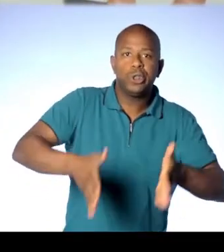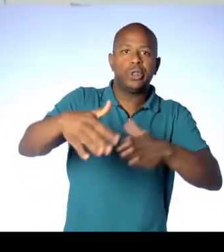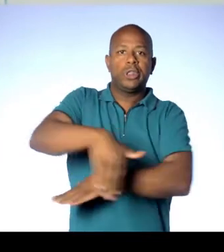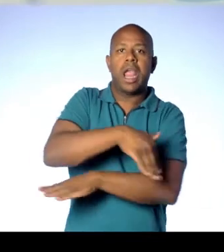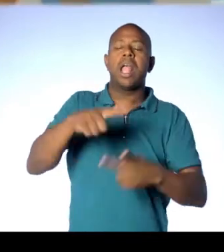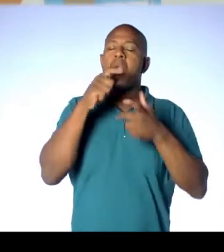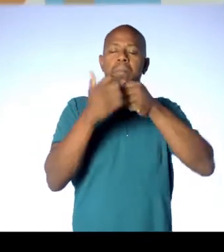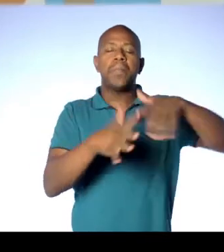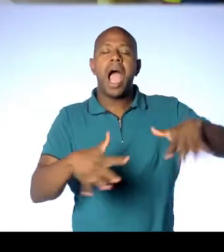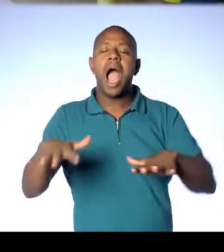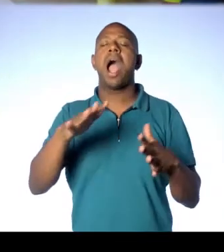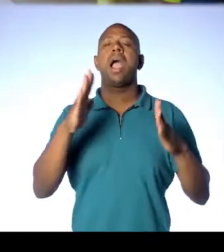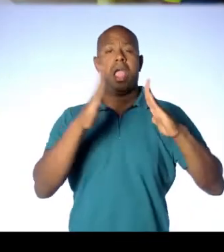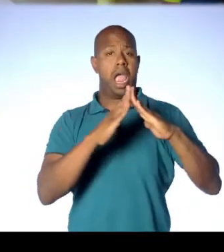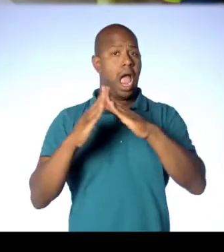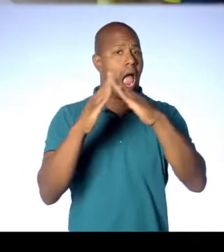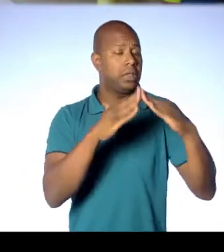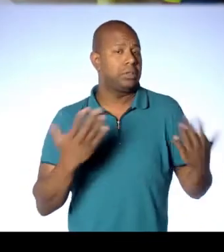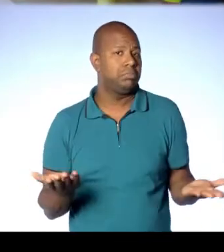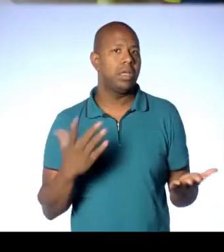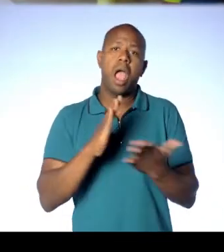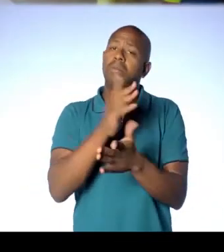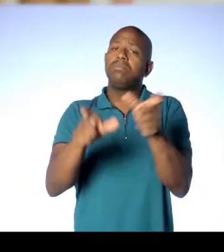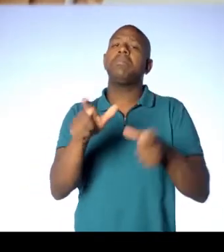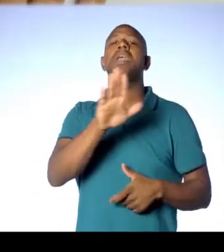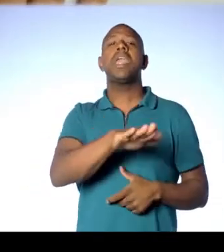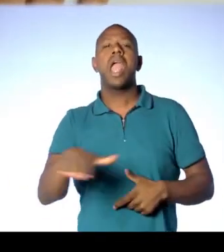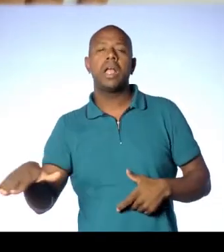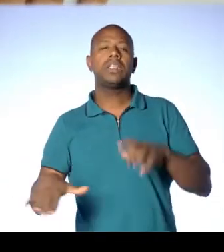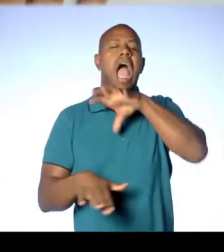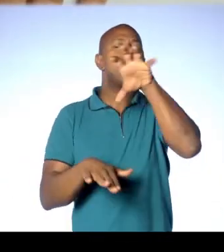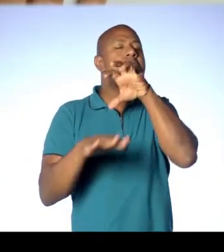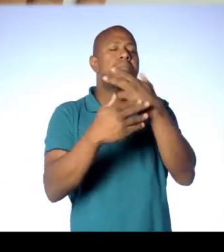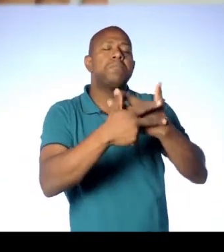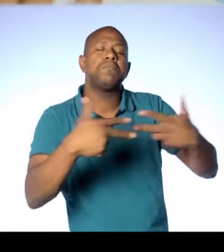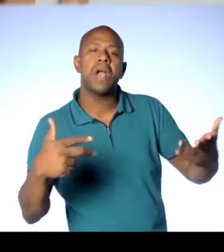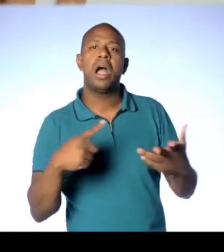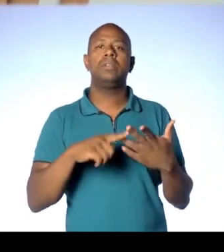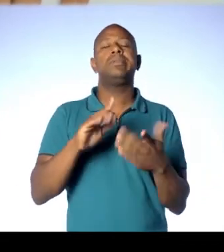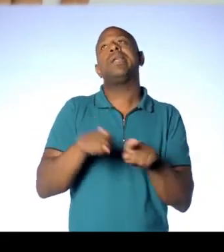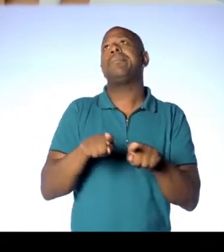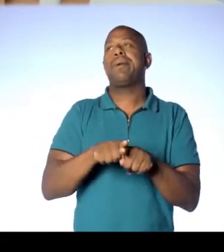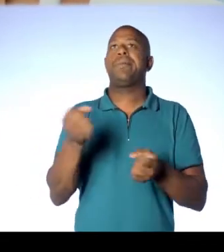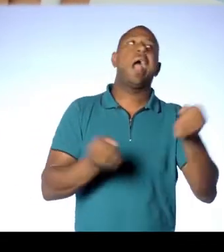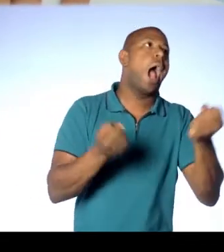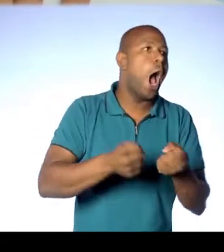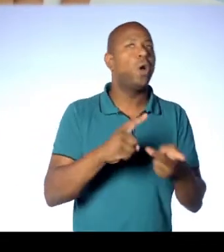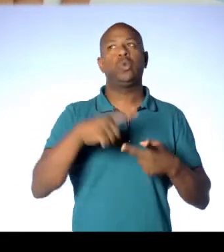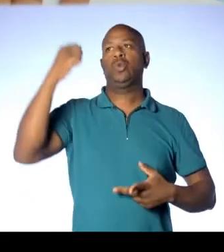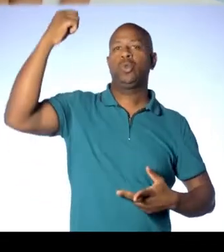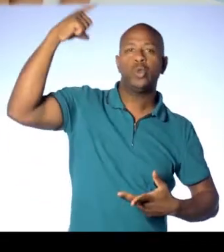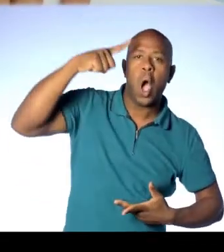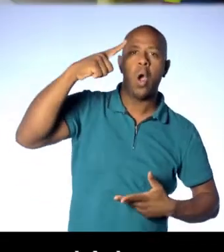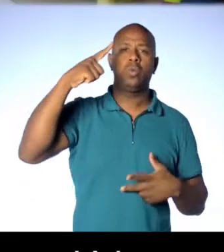mares, casas, alguns personagens como crianças e animais, elementos como carro, sol,